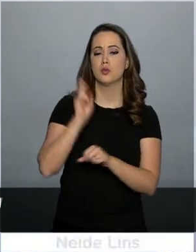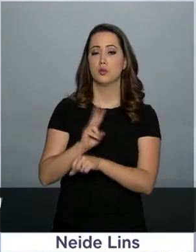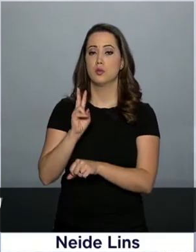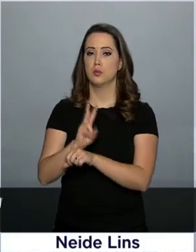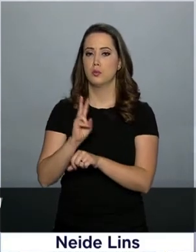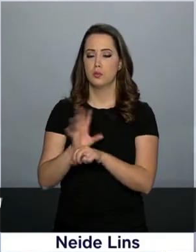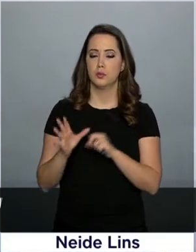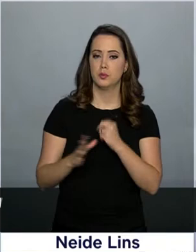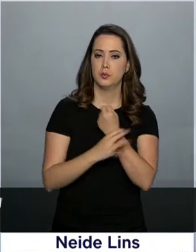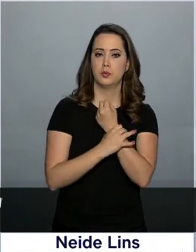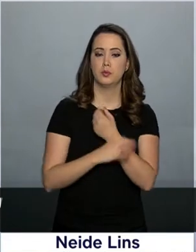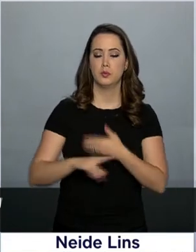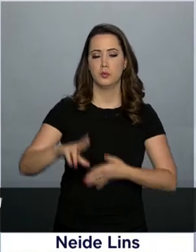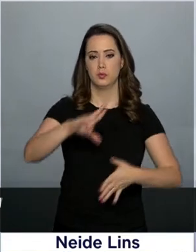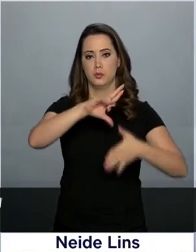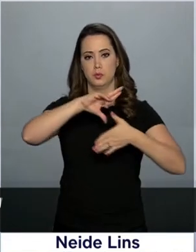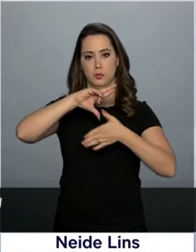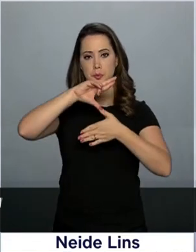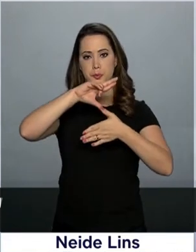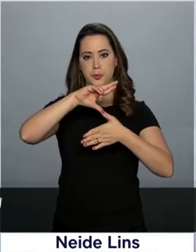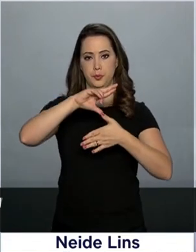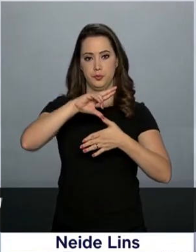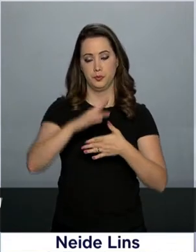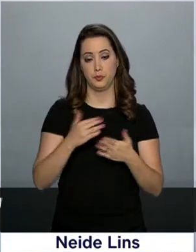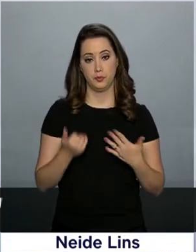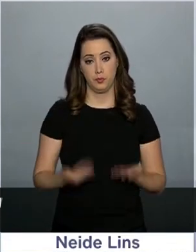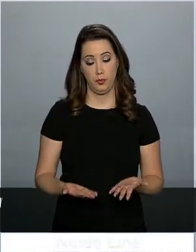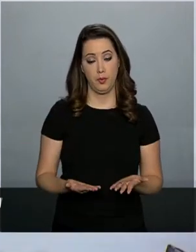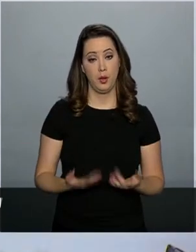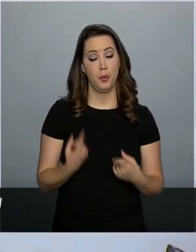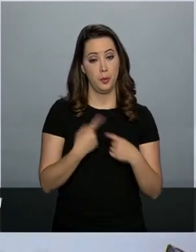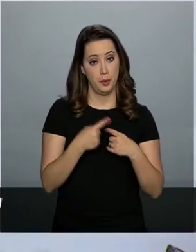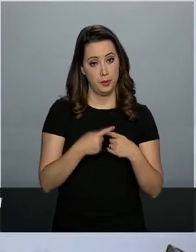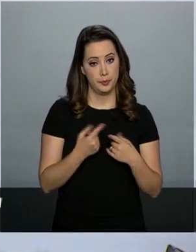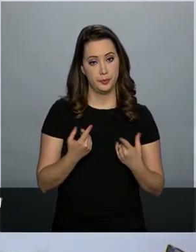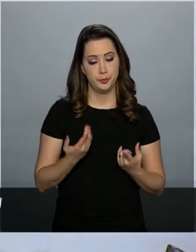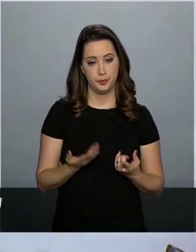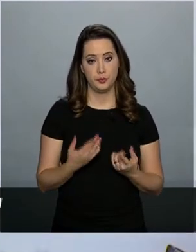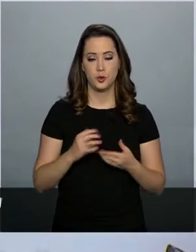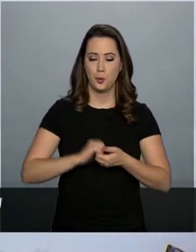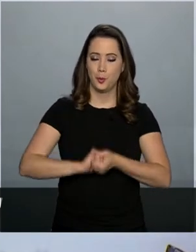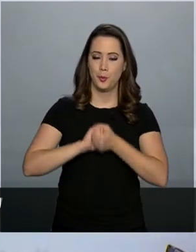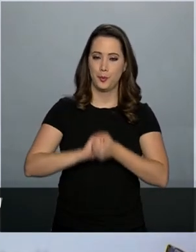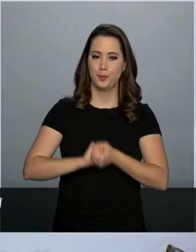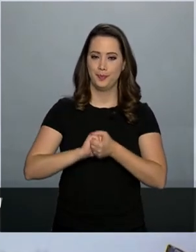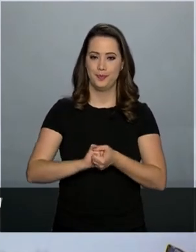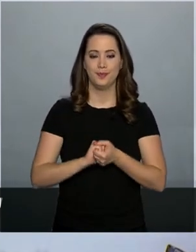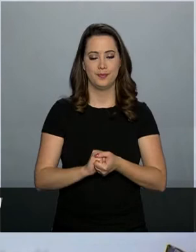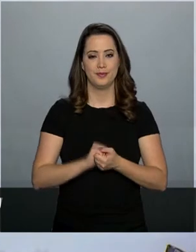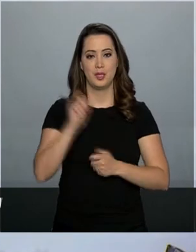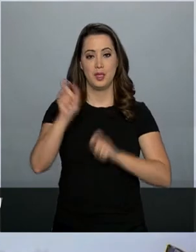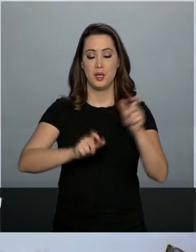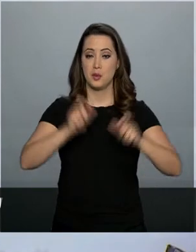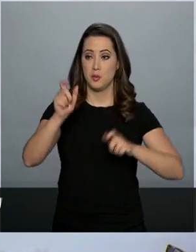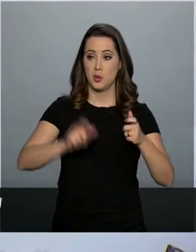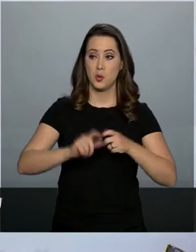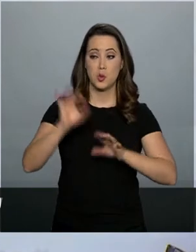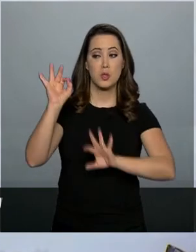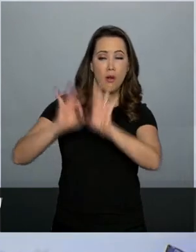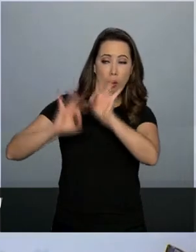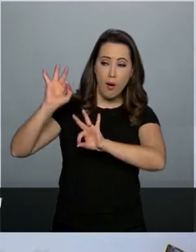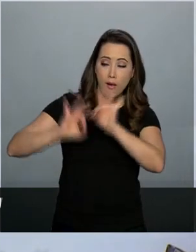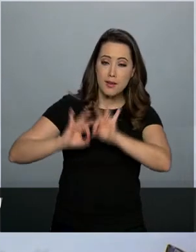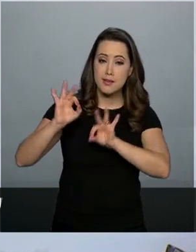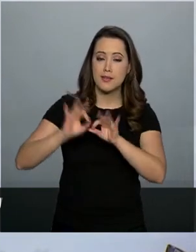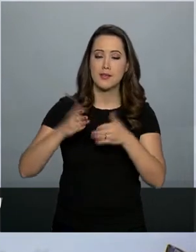e segurança da América Latina, motivo pelo qual cumprimento a todos os organizadores